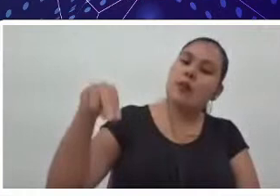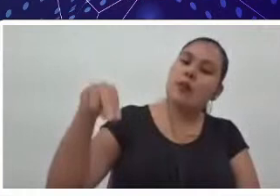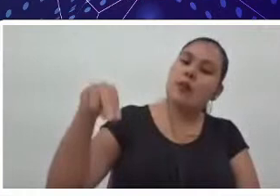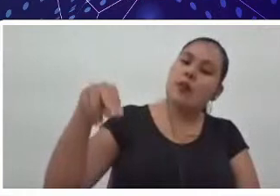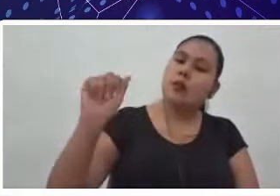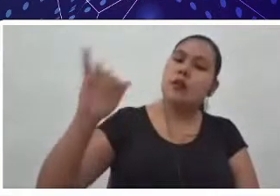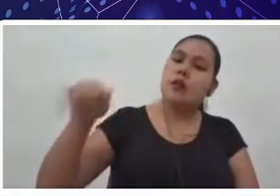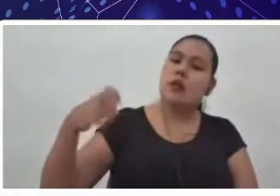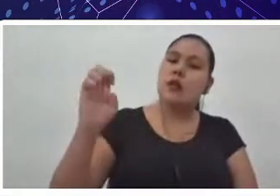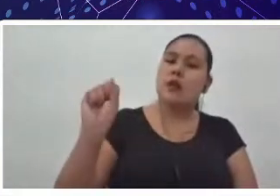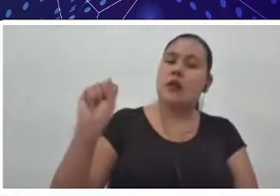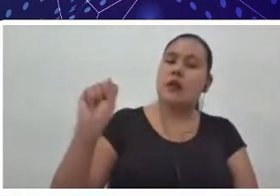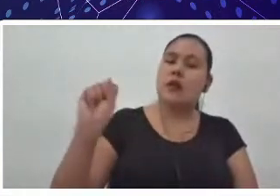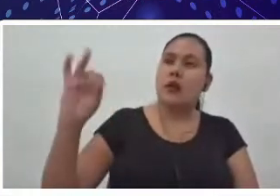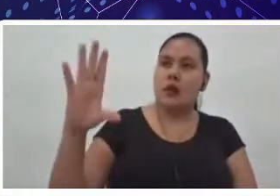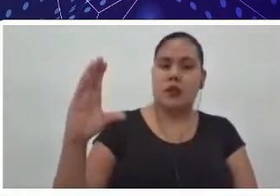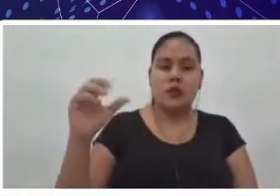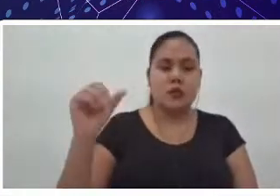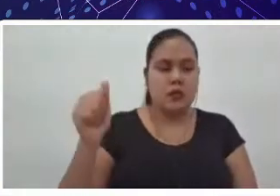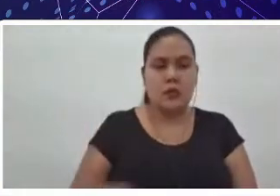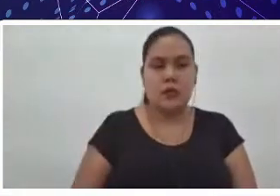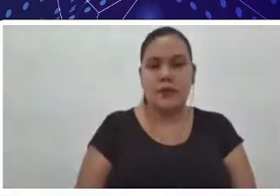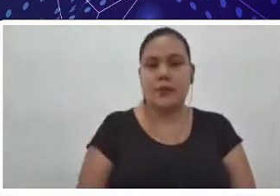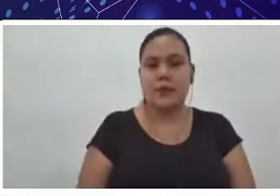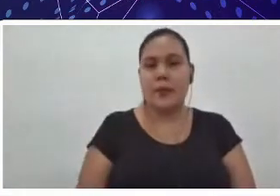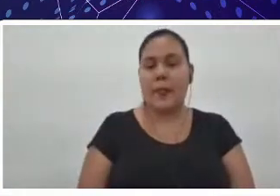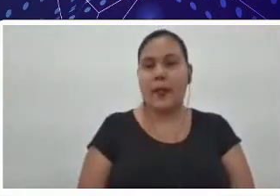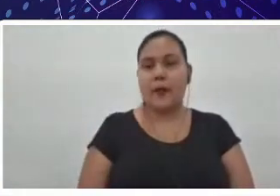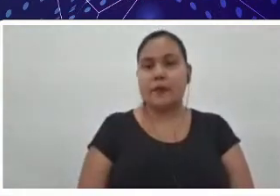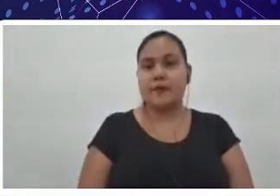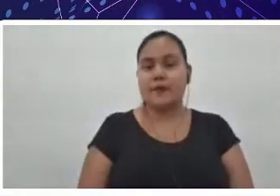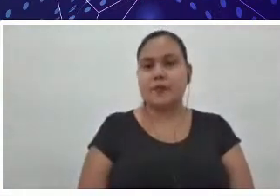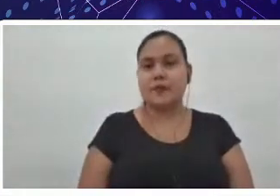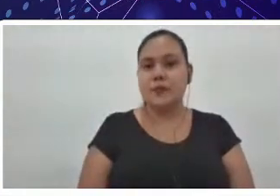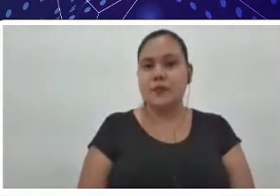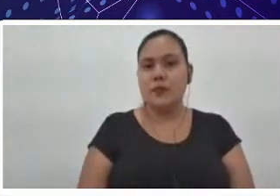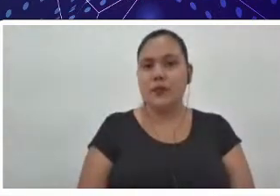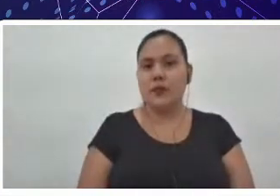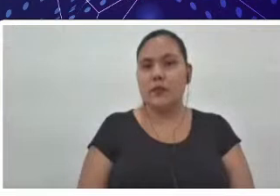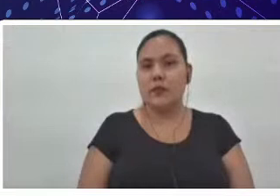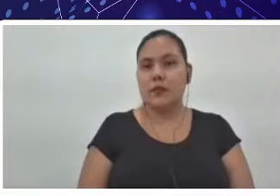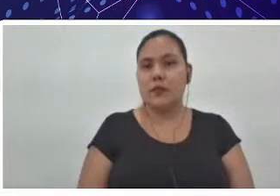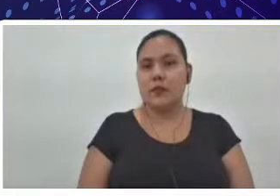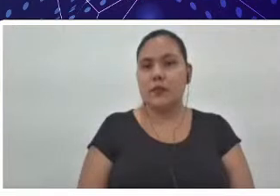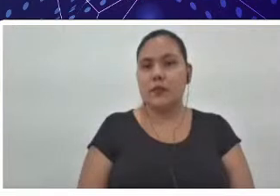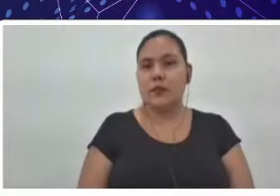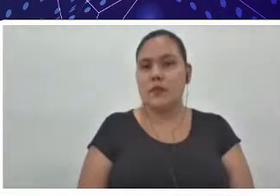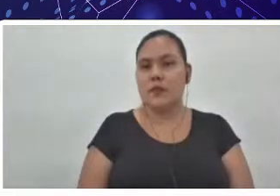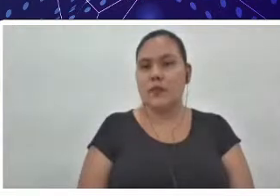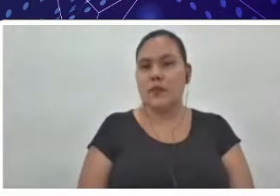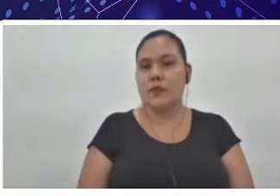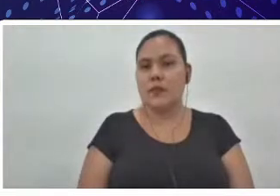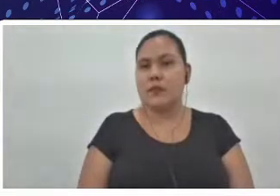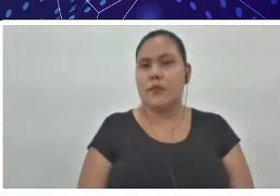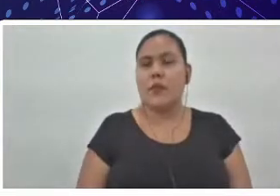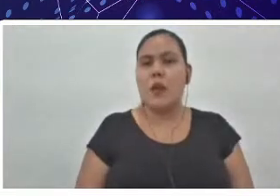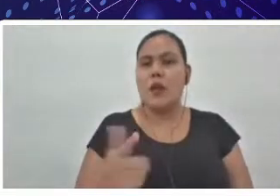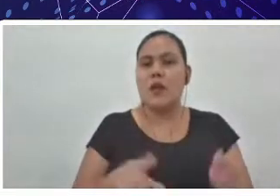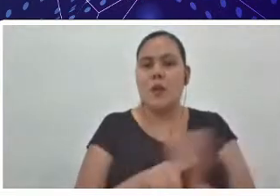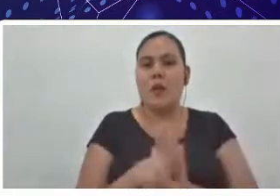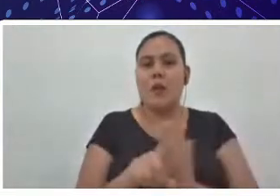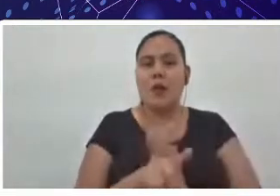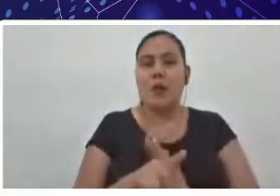Enquanto não chega, enquanto não chegou nenhuma pergunta, mas eu já vou falando, o professor Marcones e a professora Bruna, tem